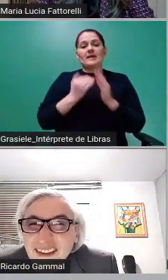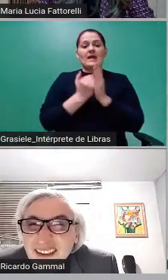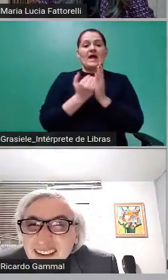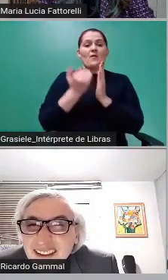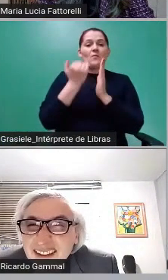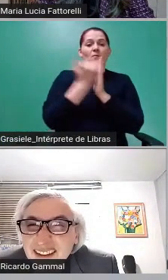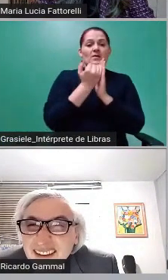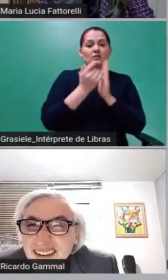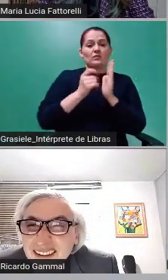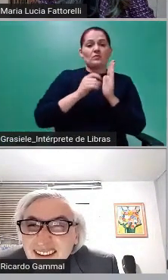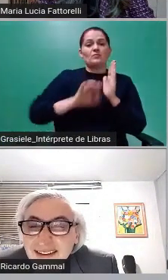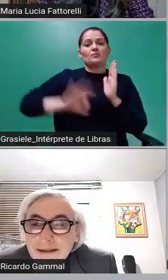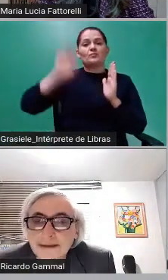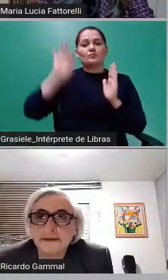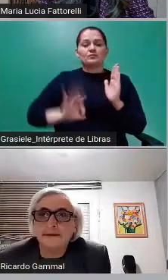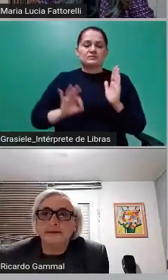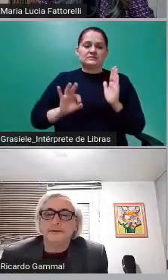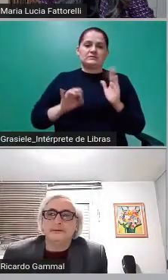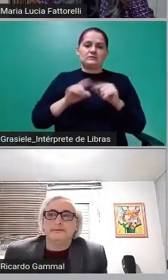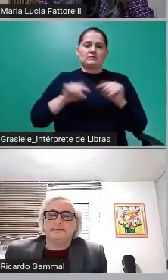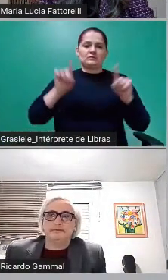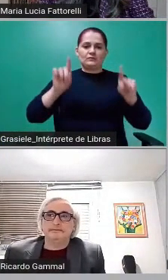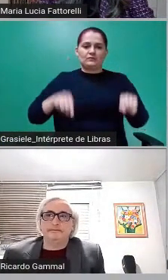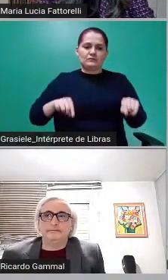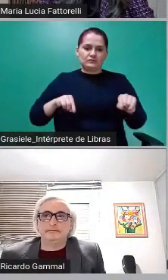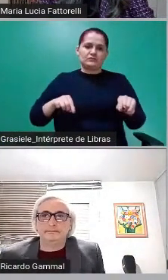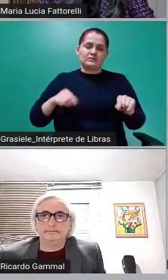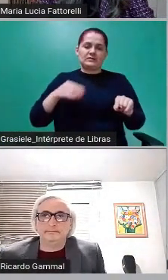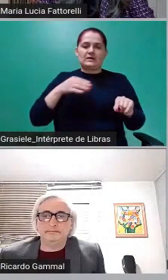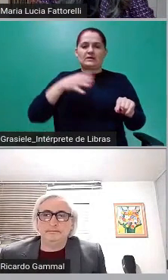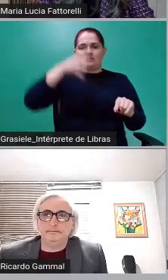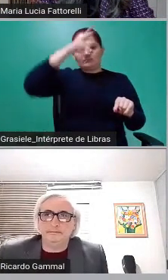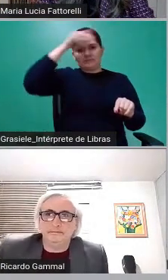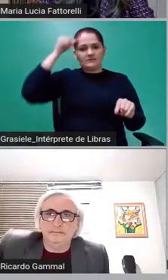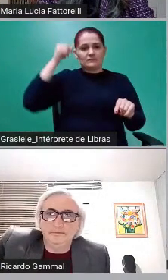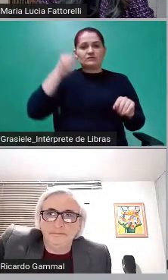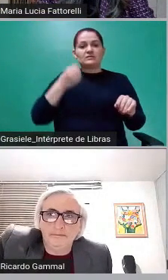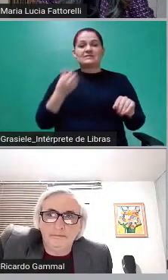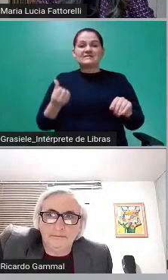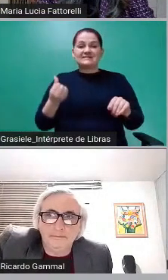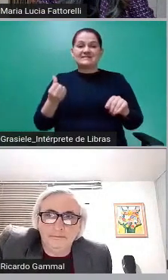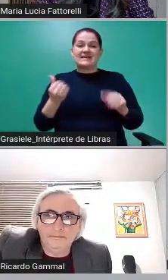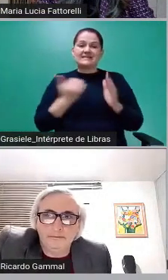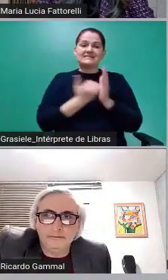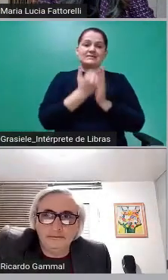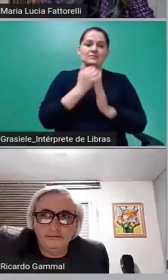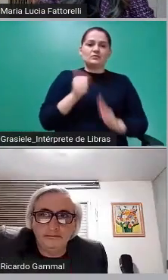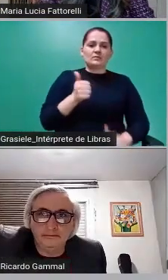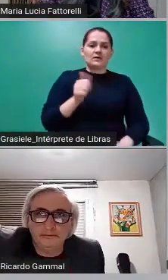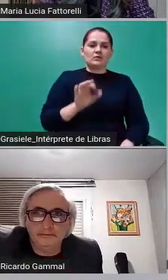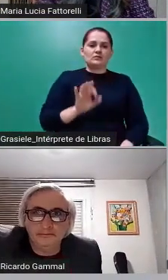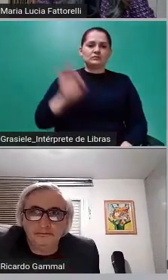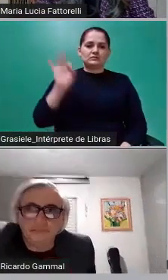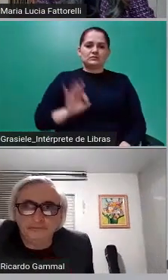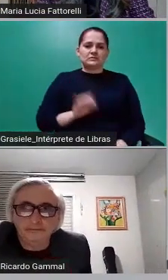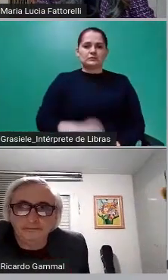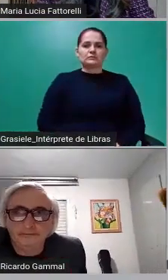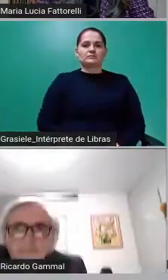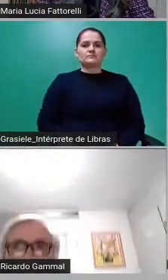servidores municipais de 6% para 11%. E aí,